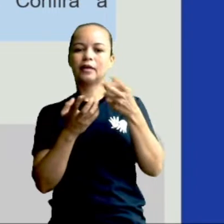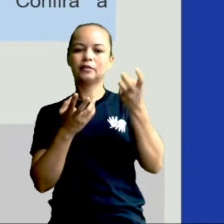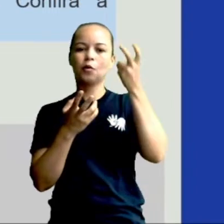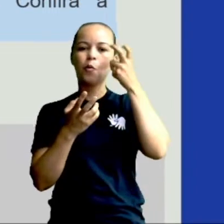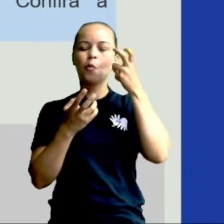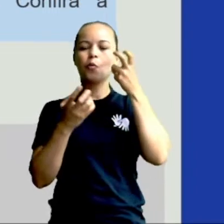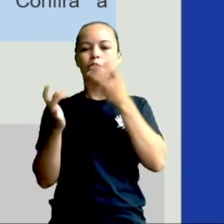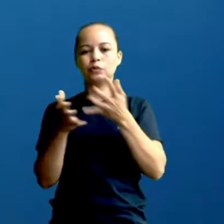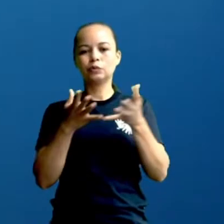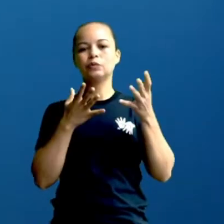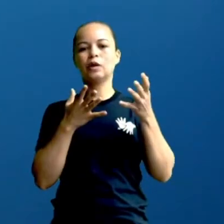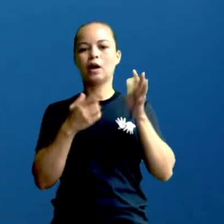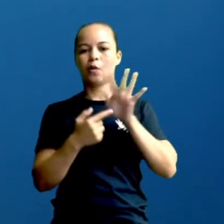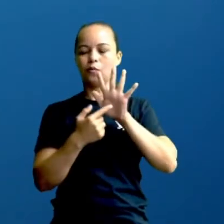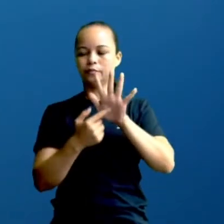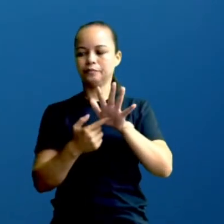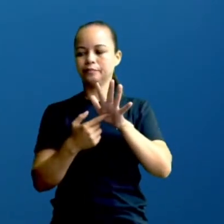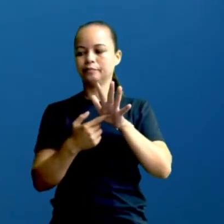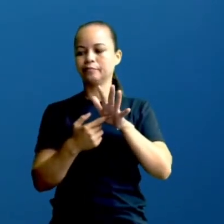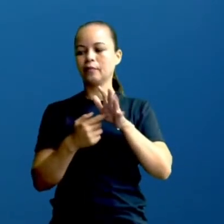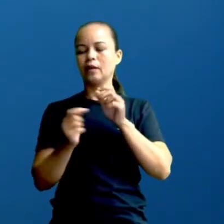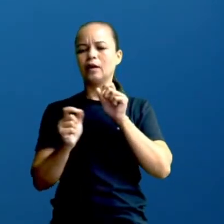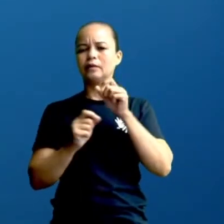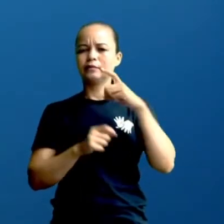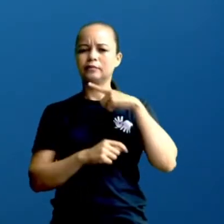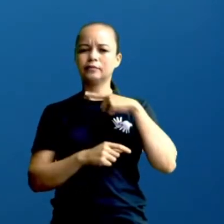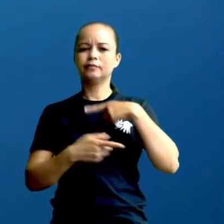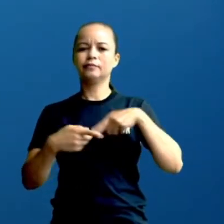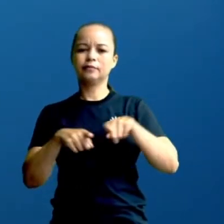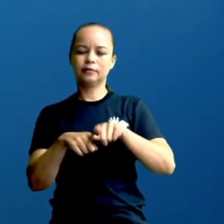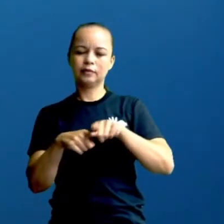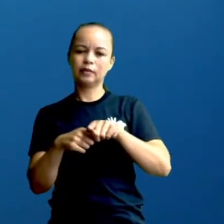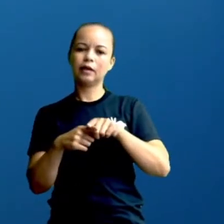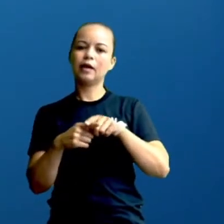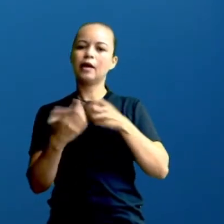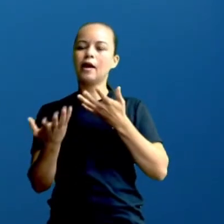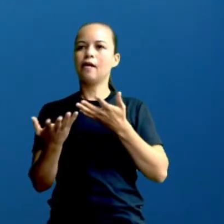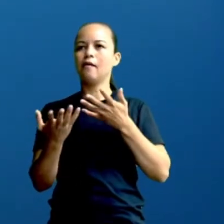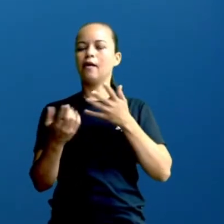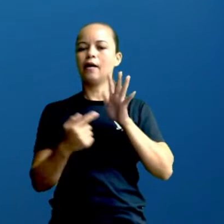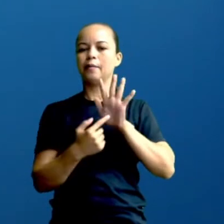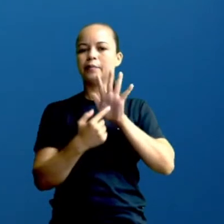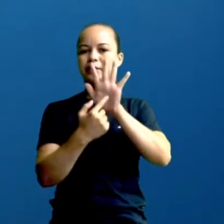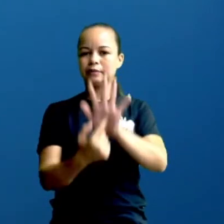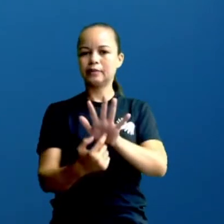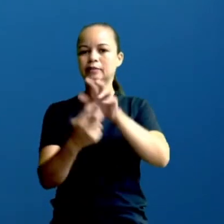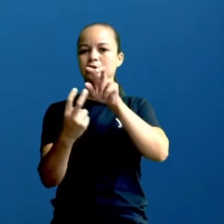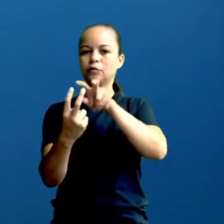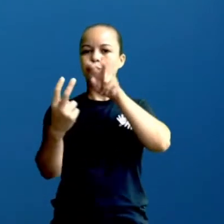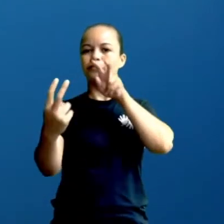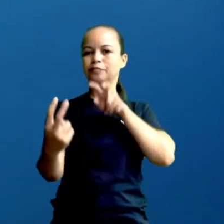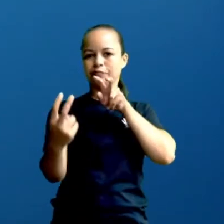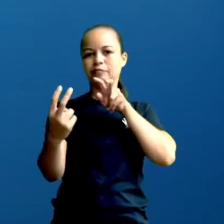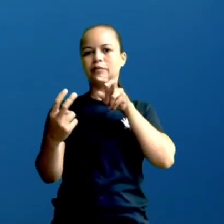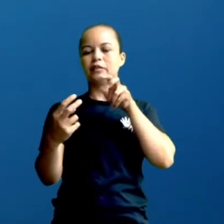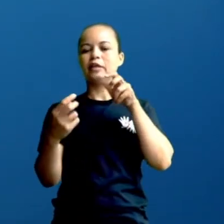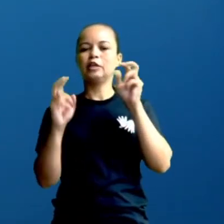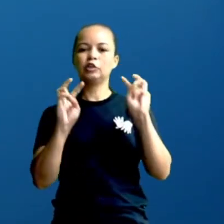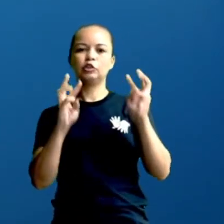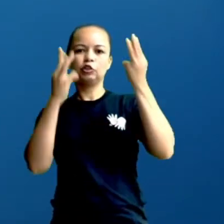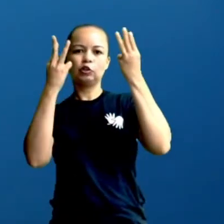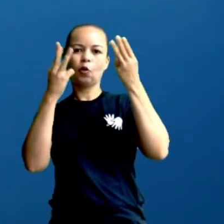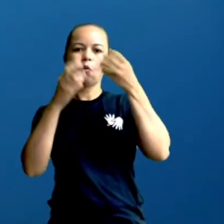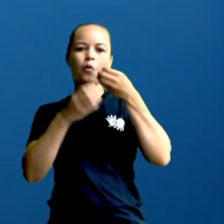nós tivemos também, né, olha pra cá, nós tivemos também apresentações de cantores, shows, que foram